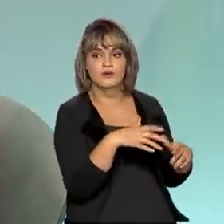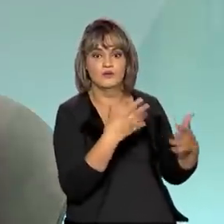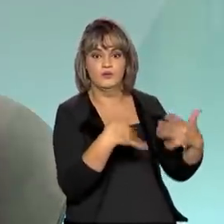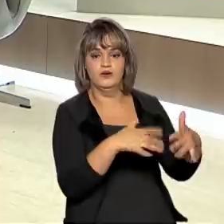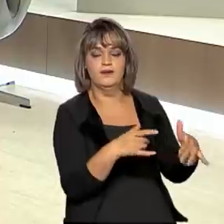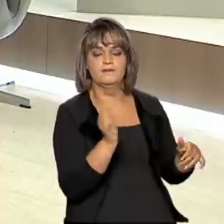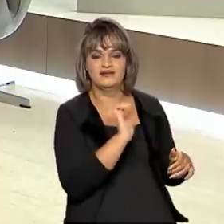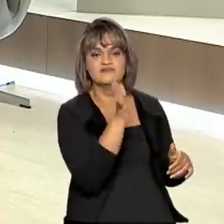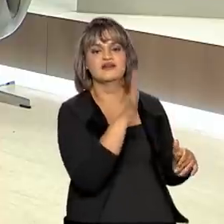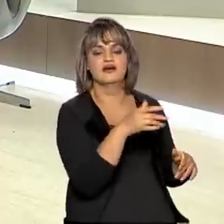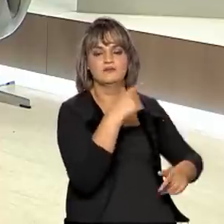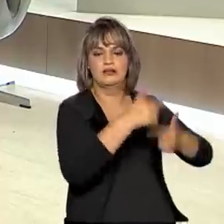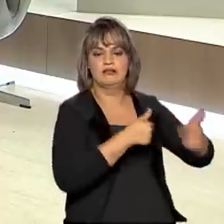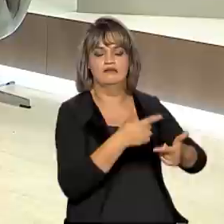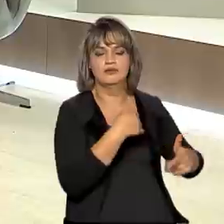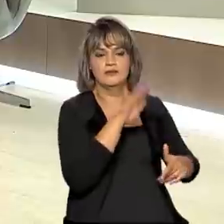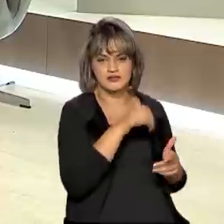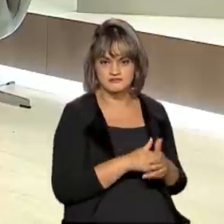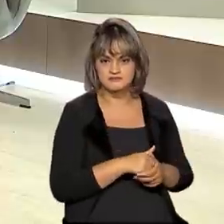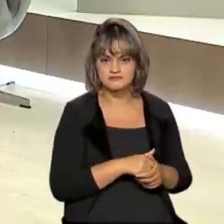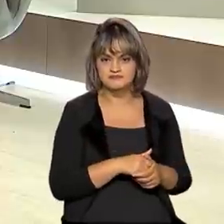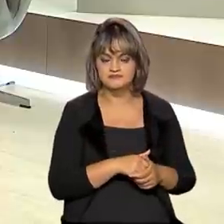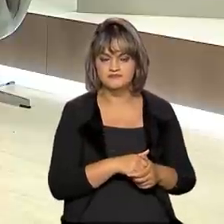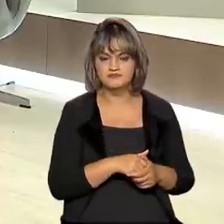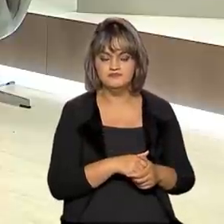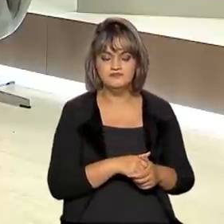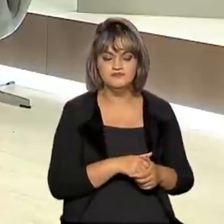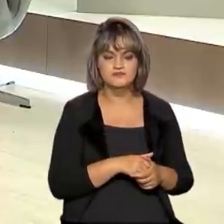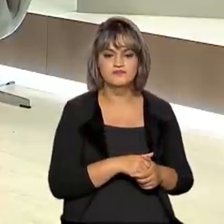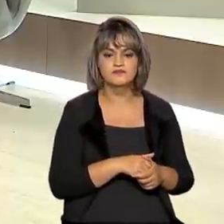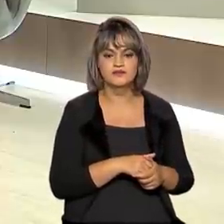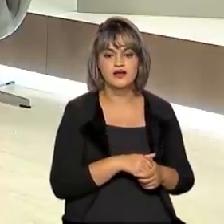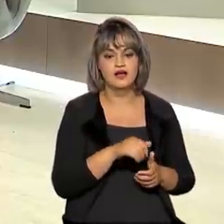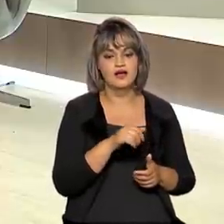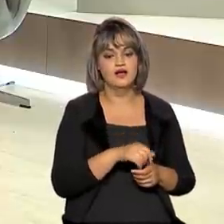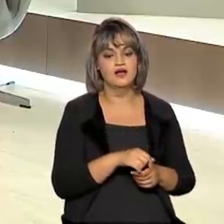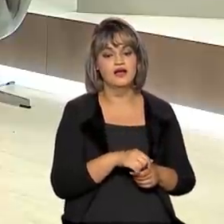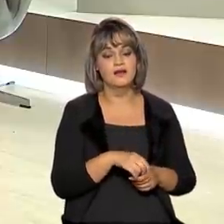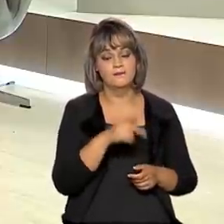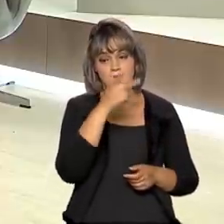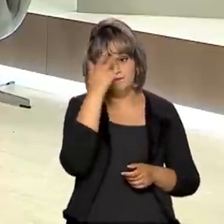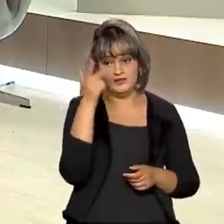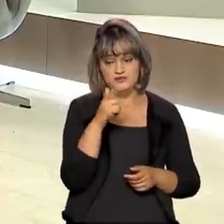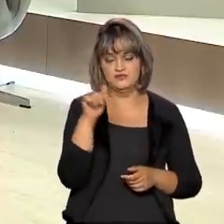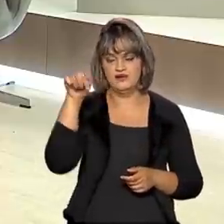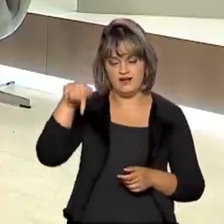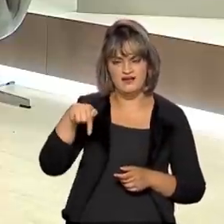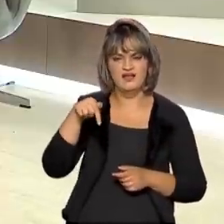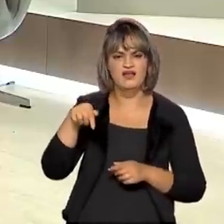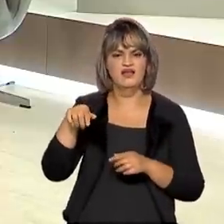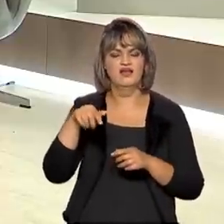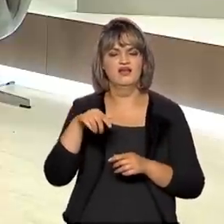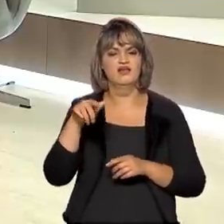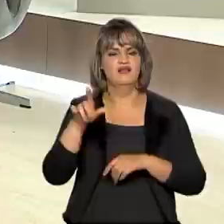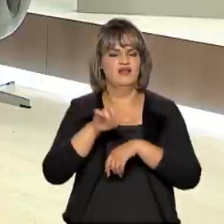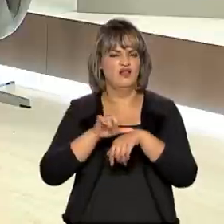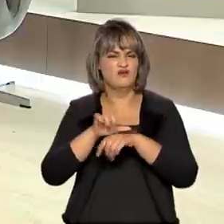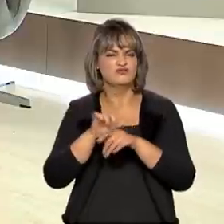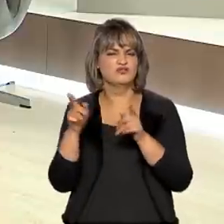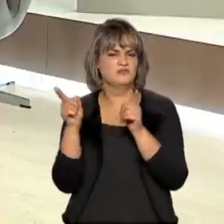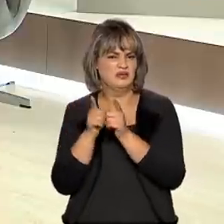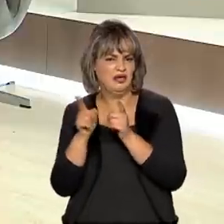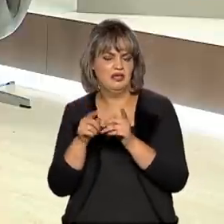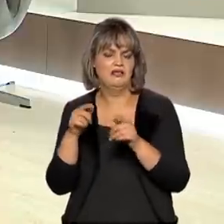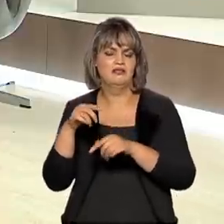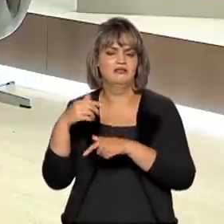custa mais caro. Então, isso é direcionado. No caso do consumidor residencial, pequeno comércio e a indústria, pequena indústria também, que